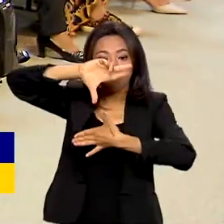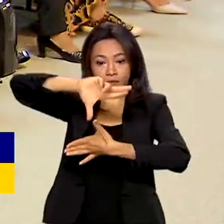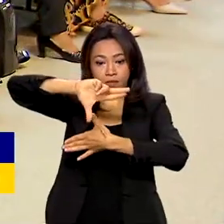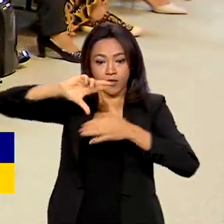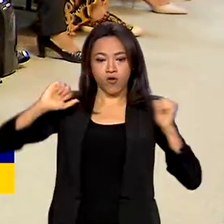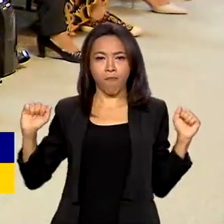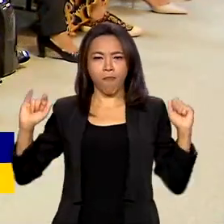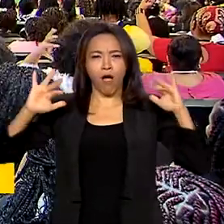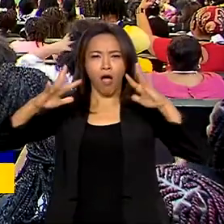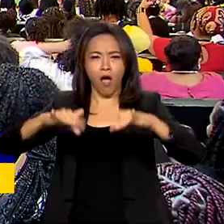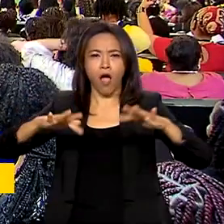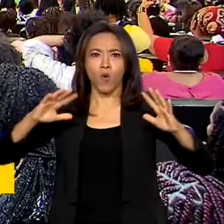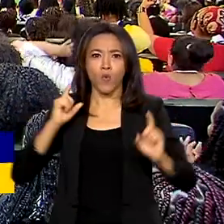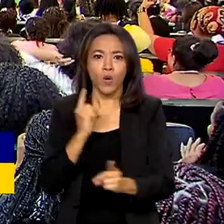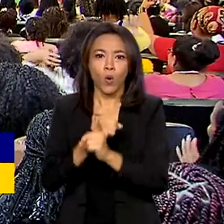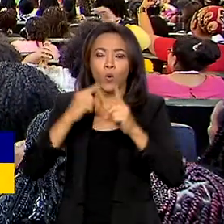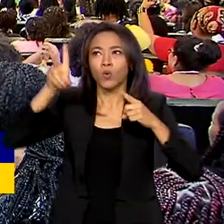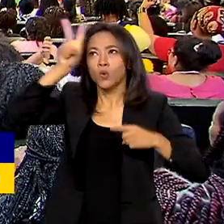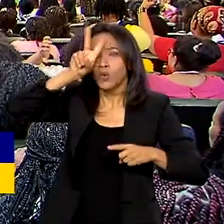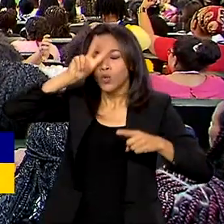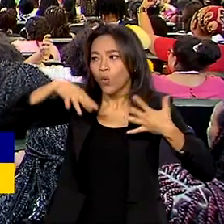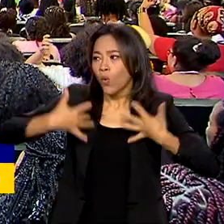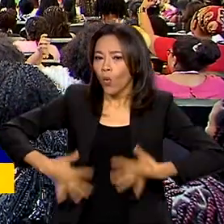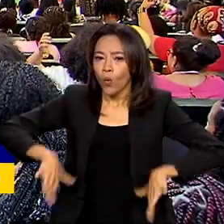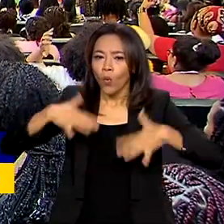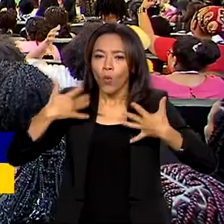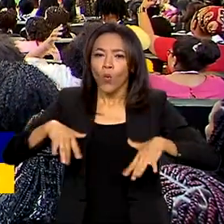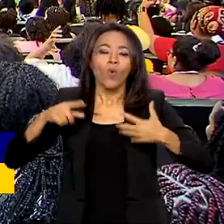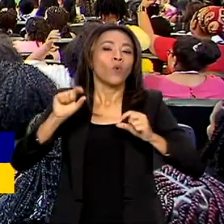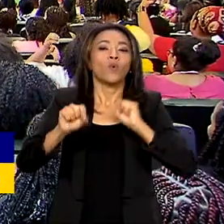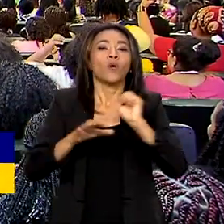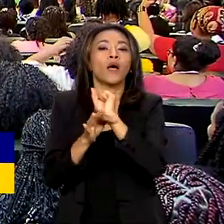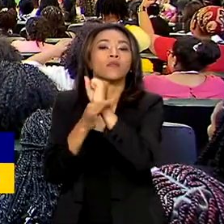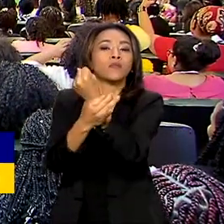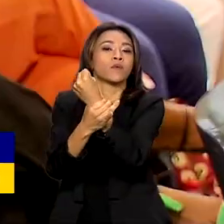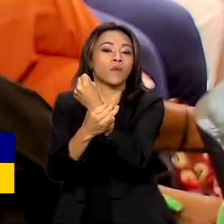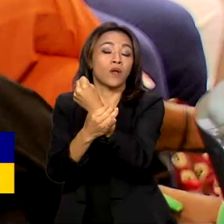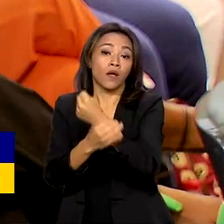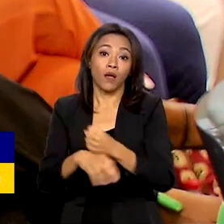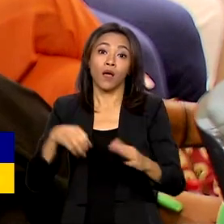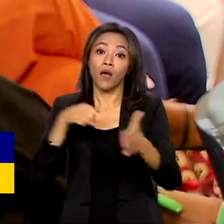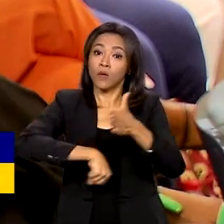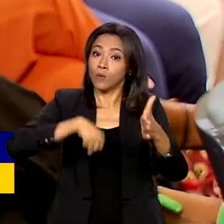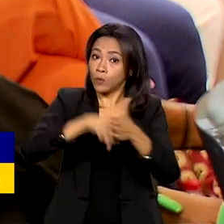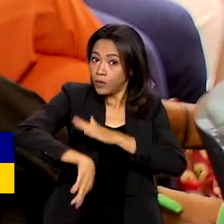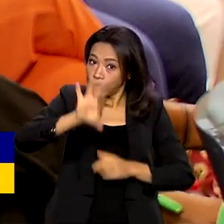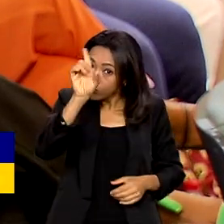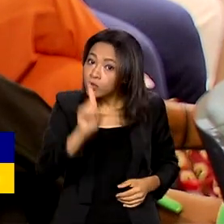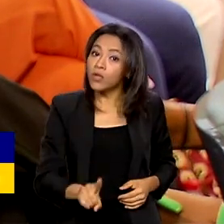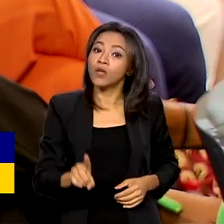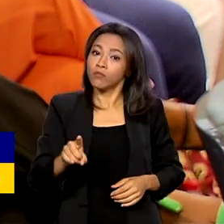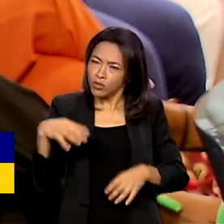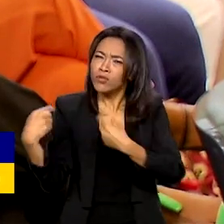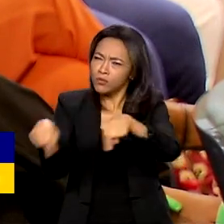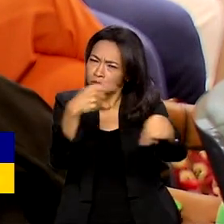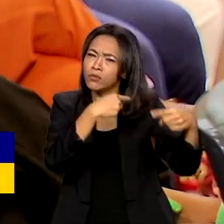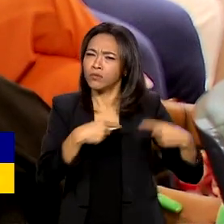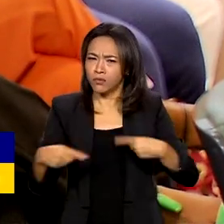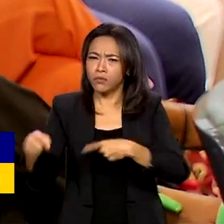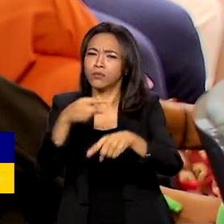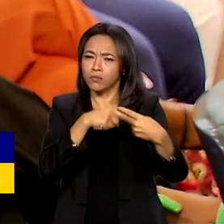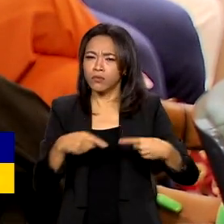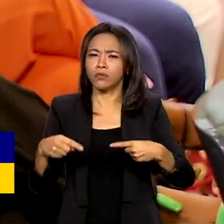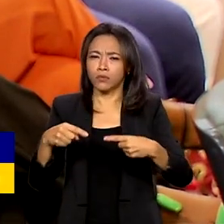um encontro histórico para consolidar a luta por direitos e discutir políticas públicas. Ao final do segundo encontro